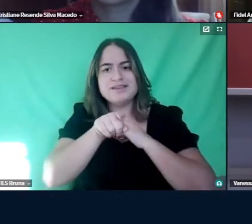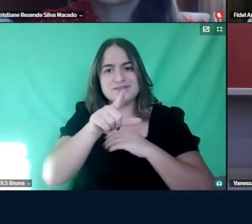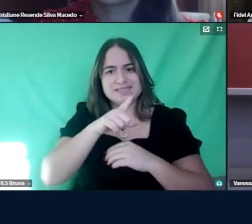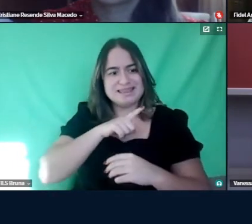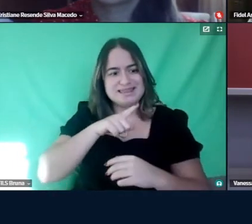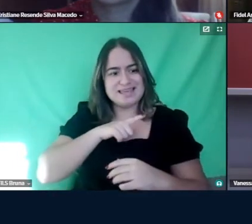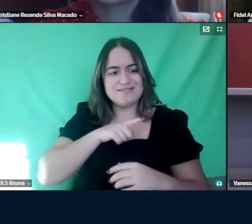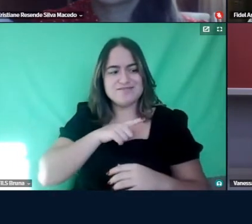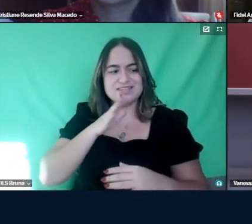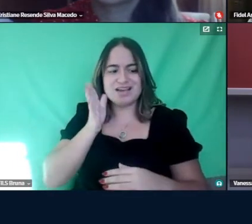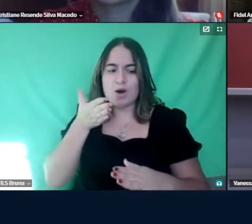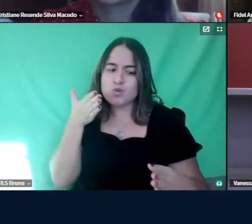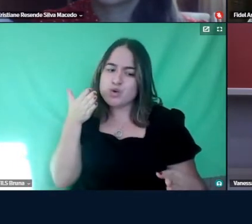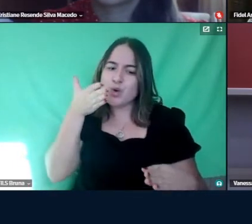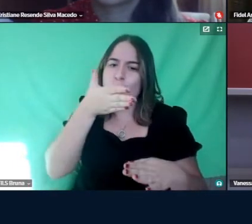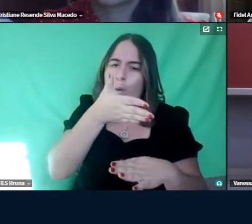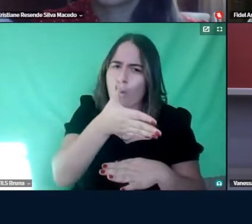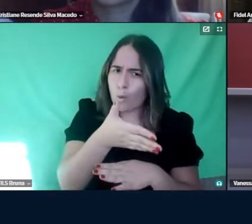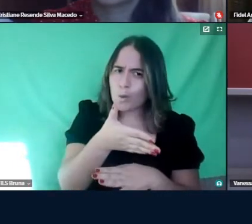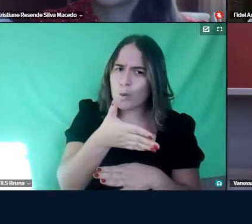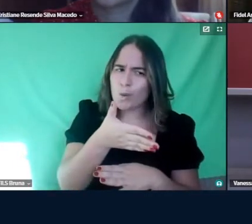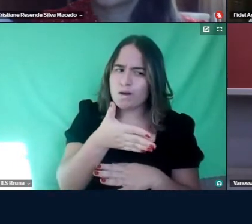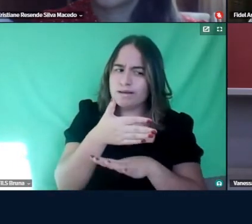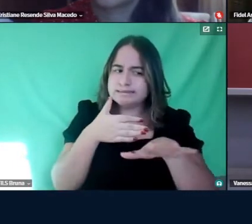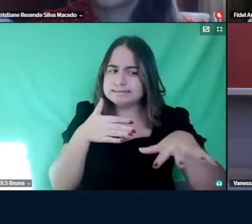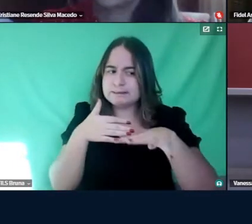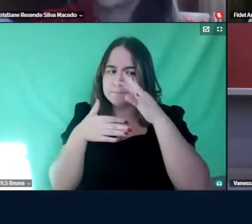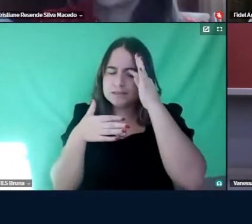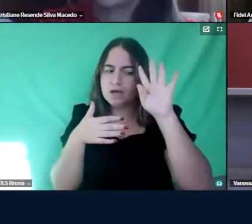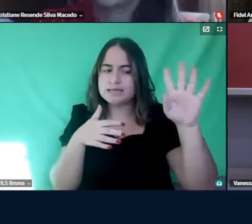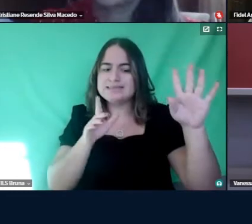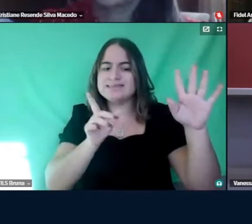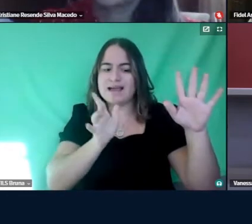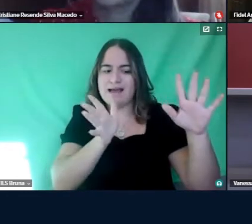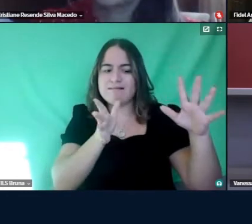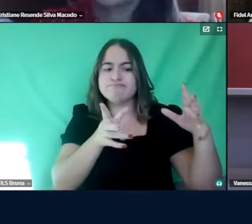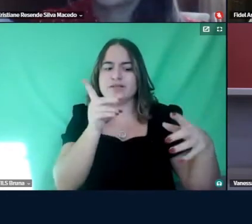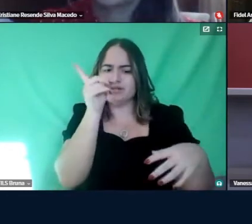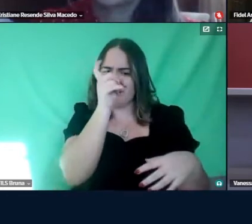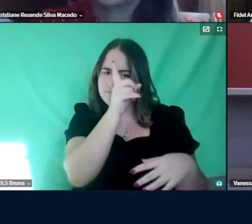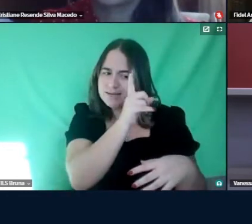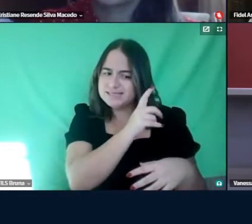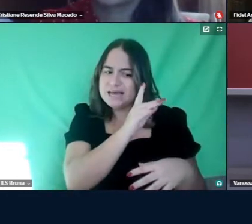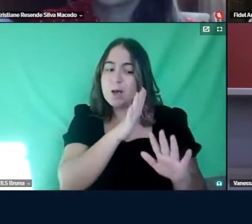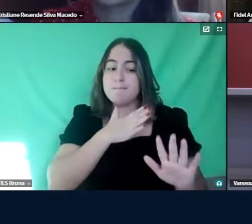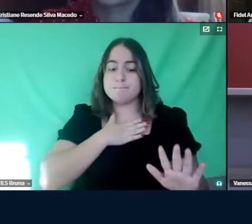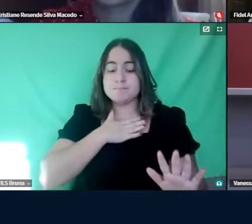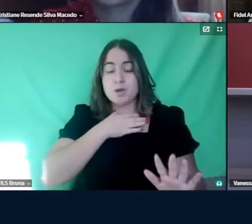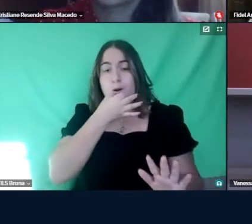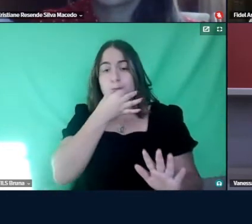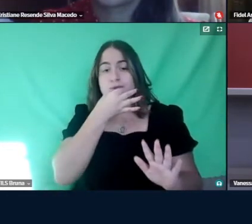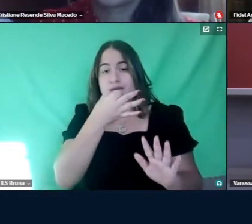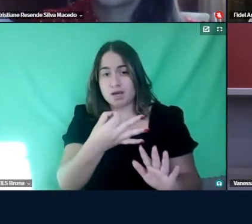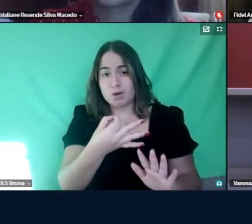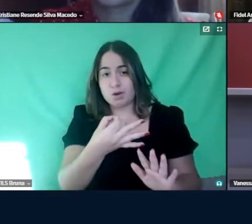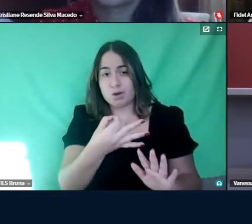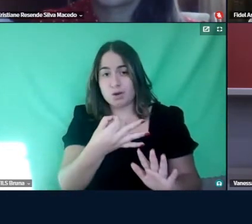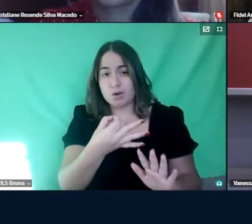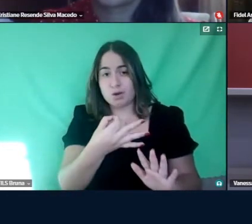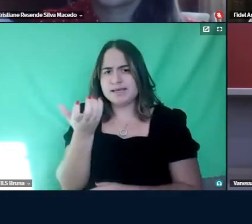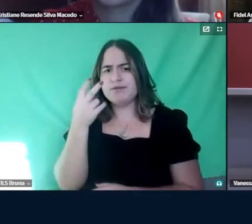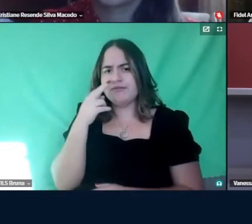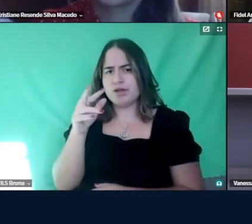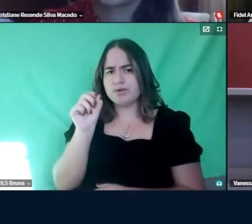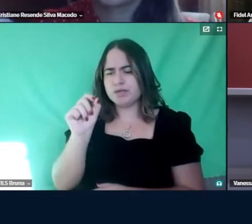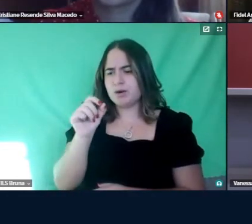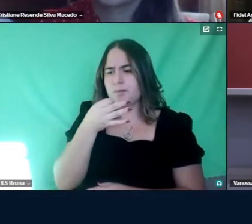campo teórico, que é extremamente denso, e a meu ver, né, depois quero muito ouvir o que o Fidel